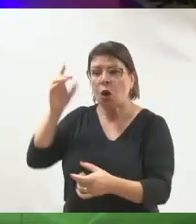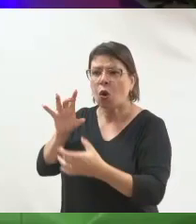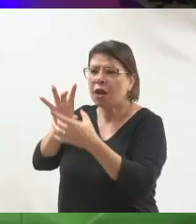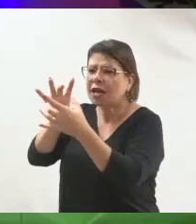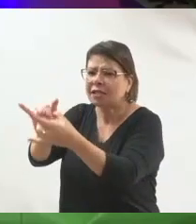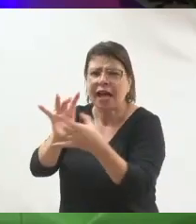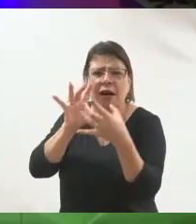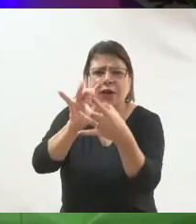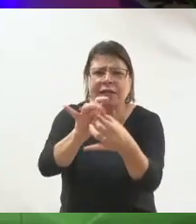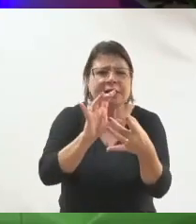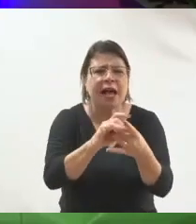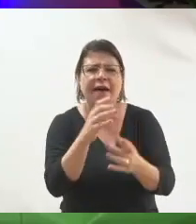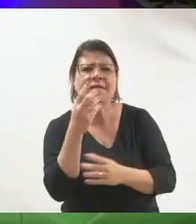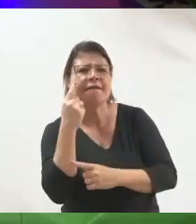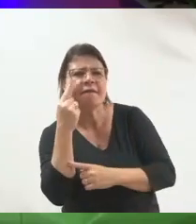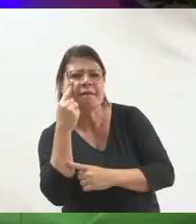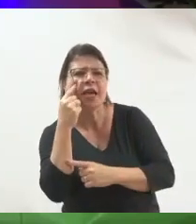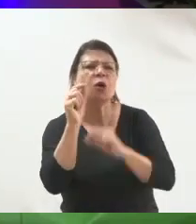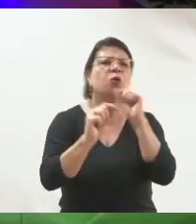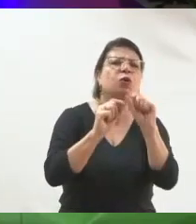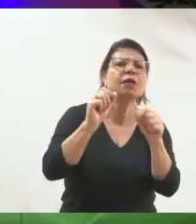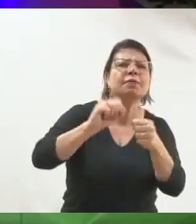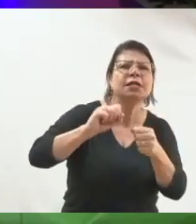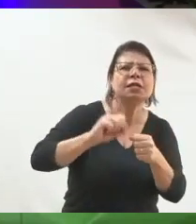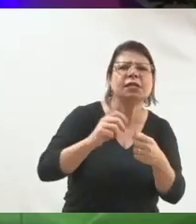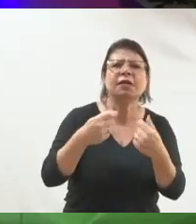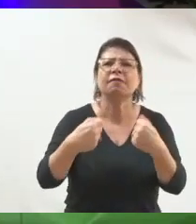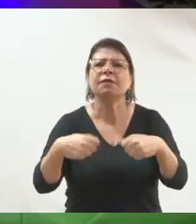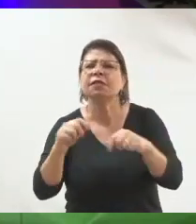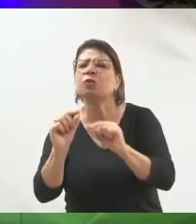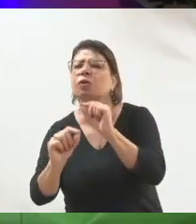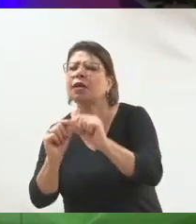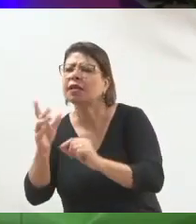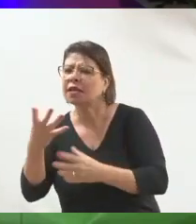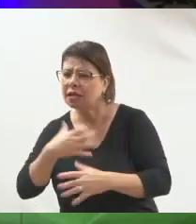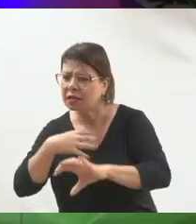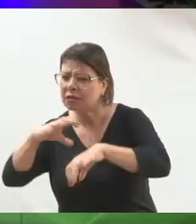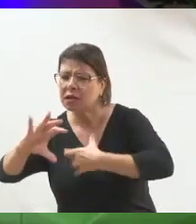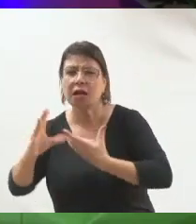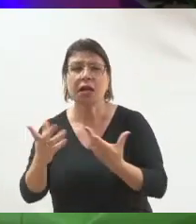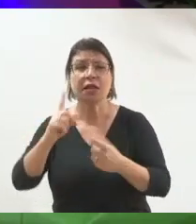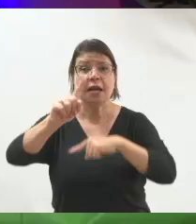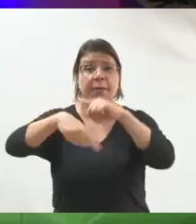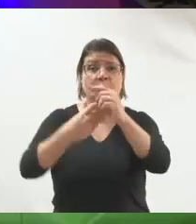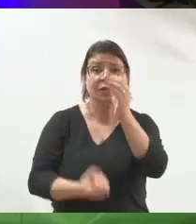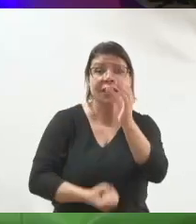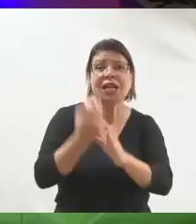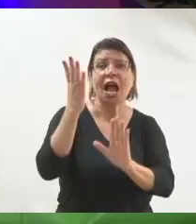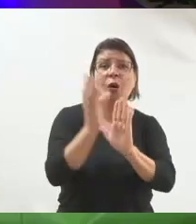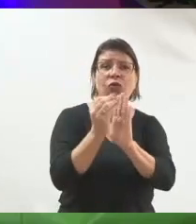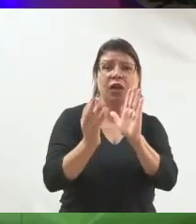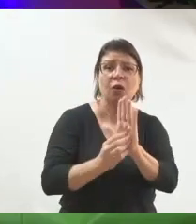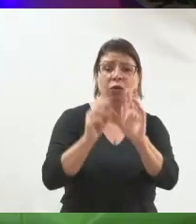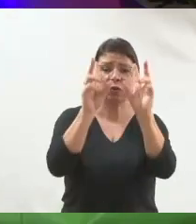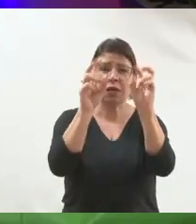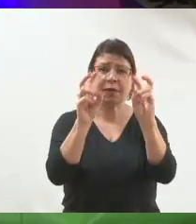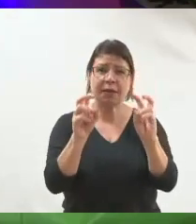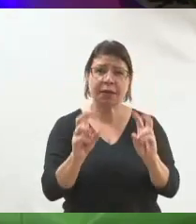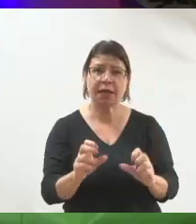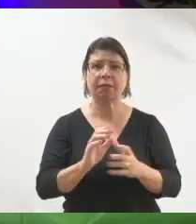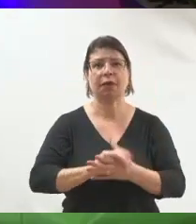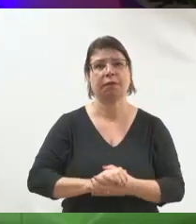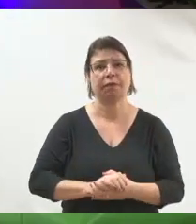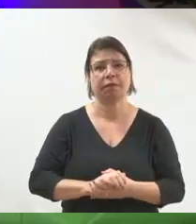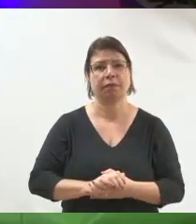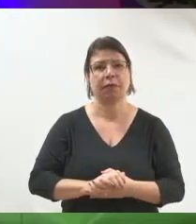de rede social interessante para agregar. Não é o momento de vocês ficarem fechando, apertando a mão da pessoa e falar, lá